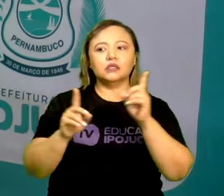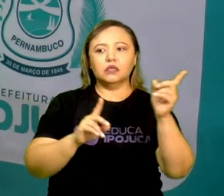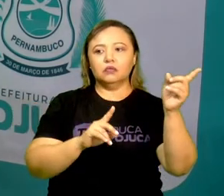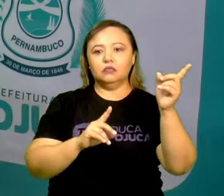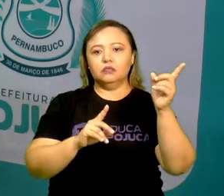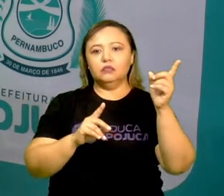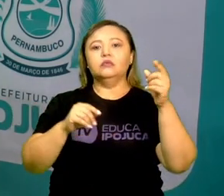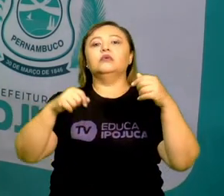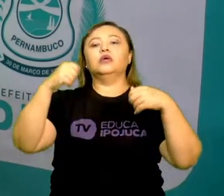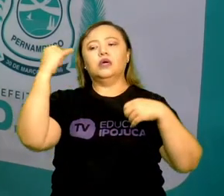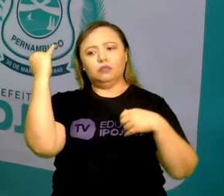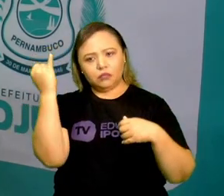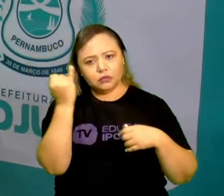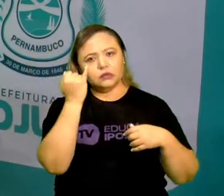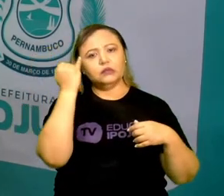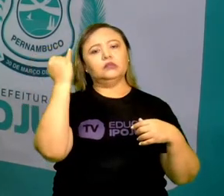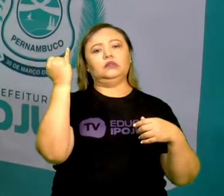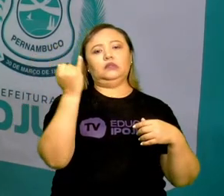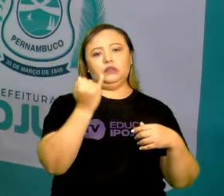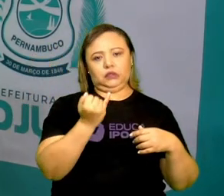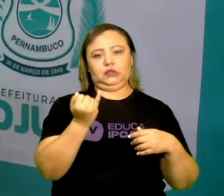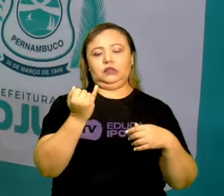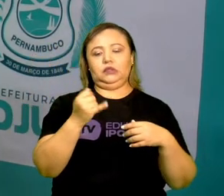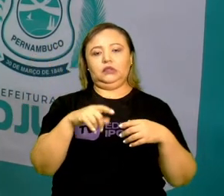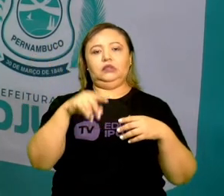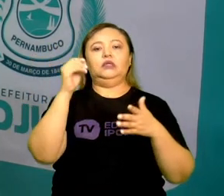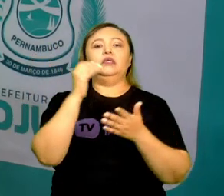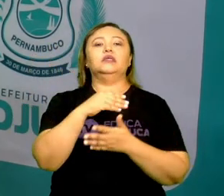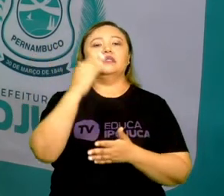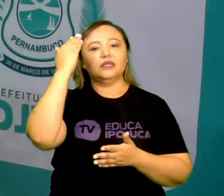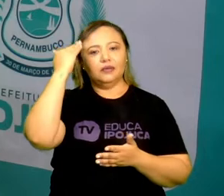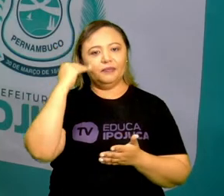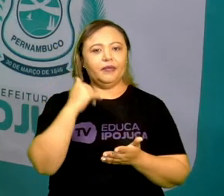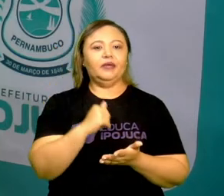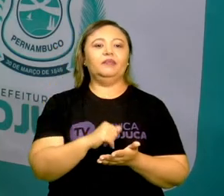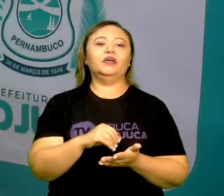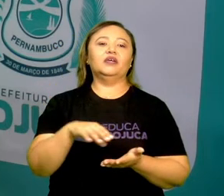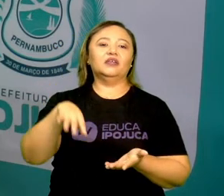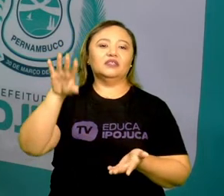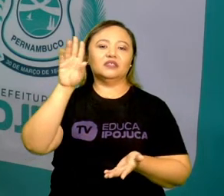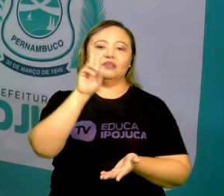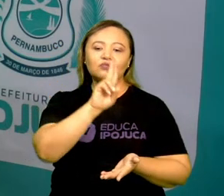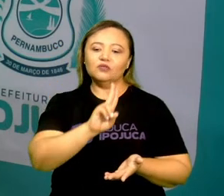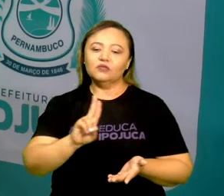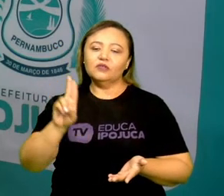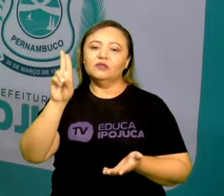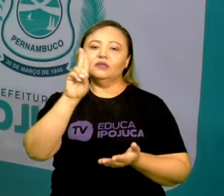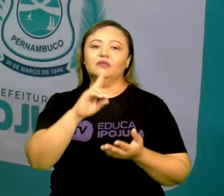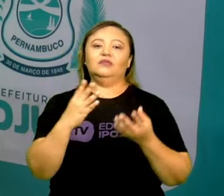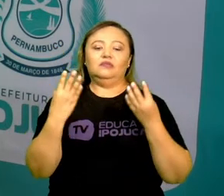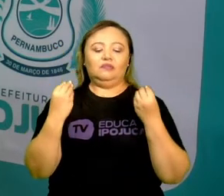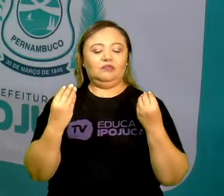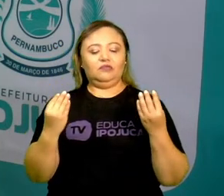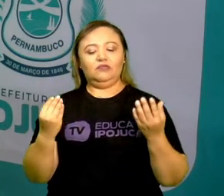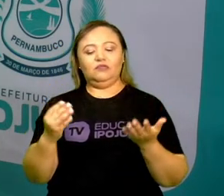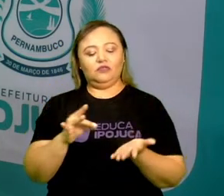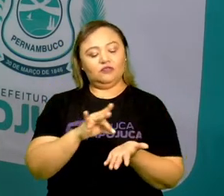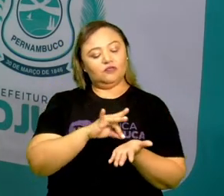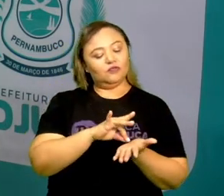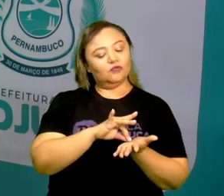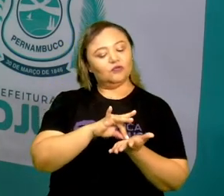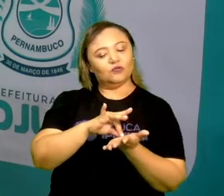na atualidade de hoje. Porque hoje a gente está utilizando muito esse tipo de localização que tem no WhatsApp,